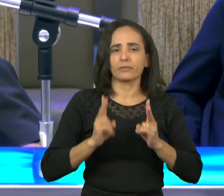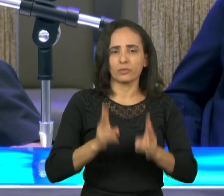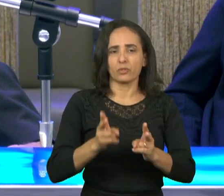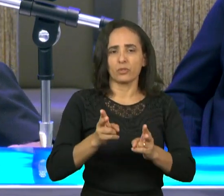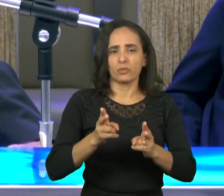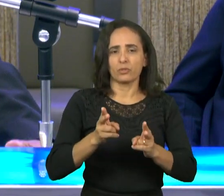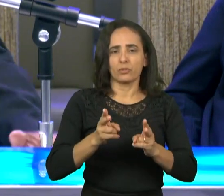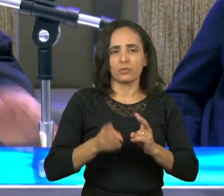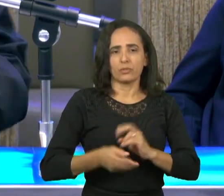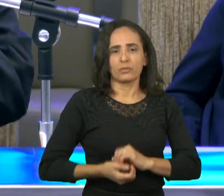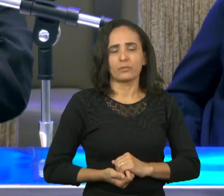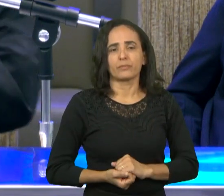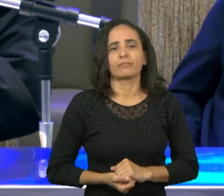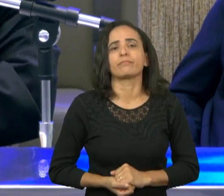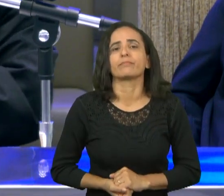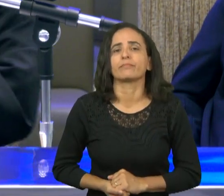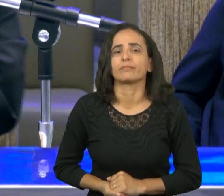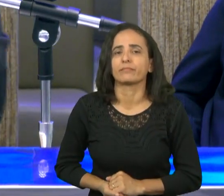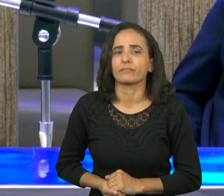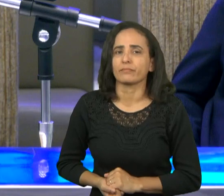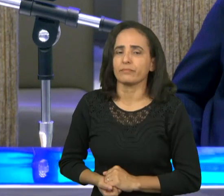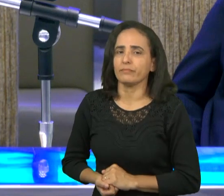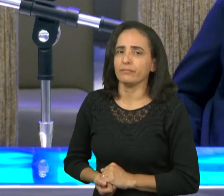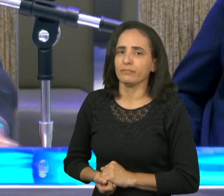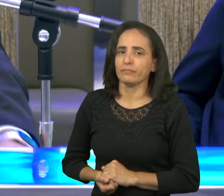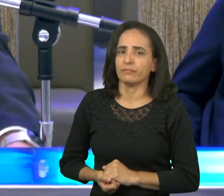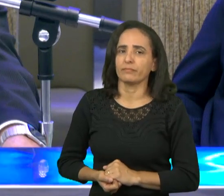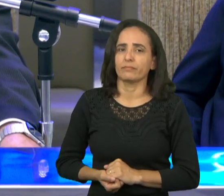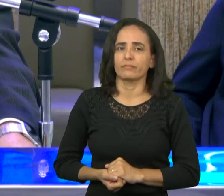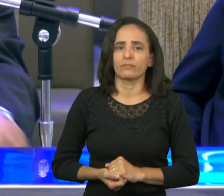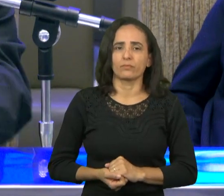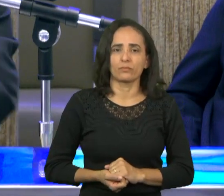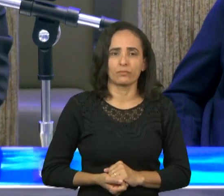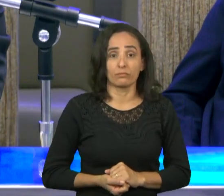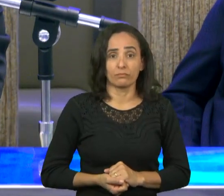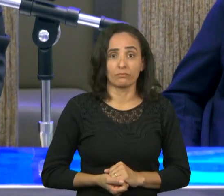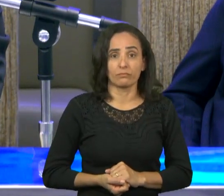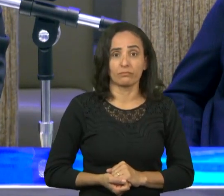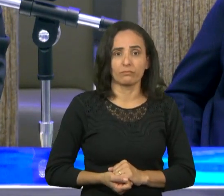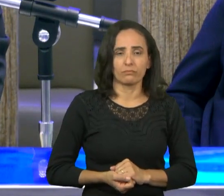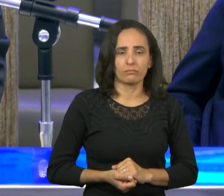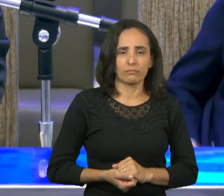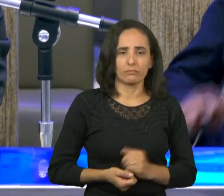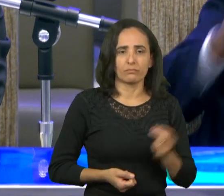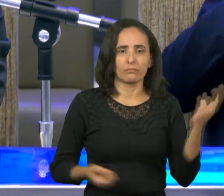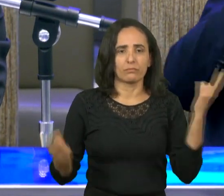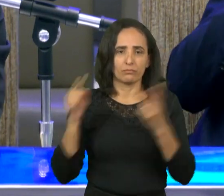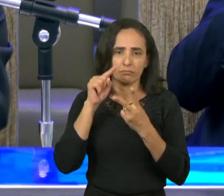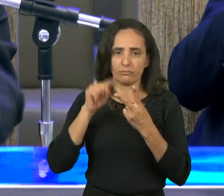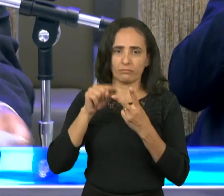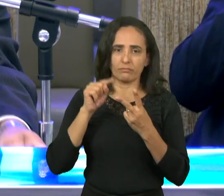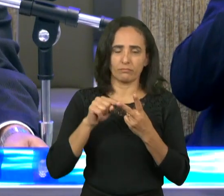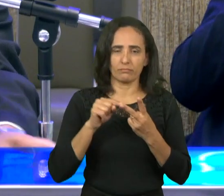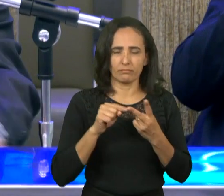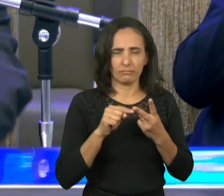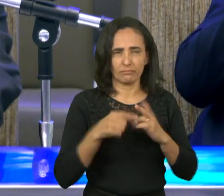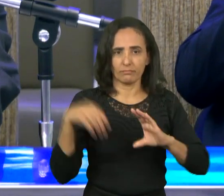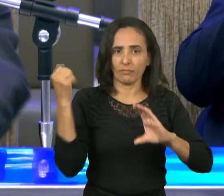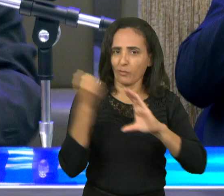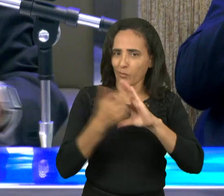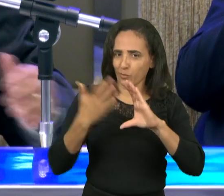nossa carreira a segunda virtude ou característica que a vida de Enoque